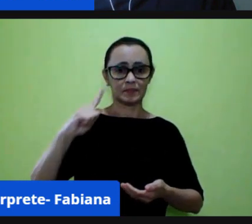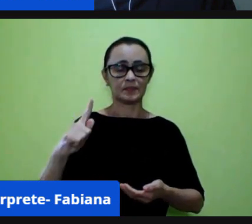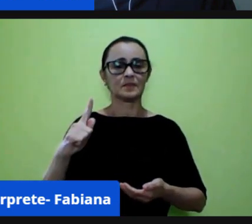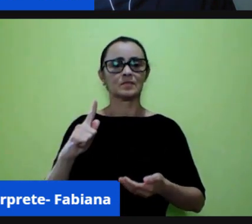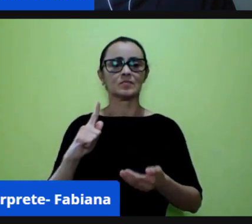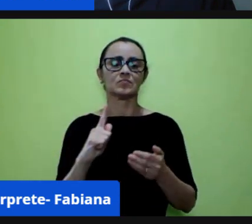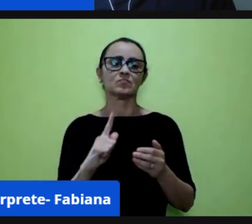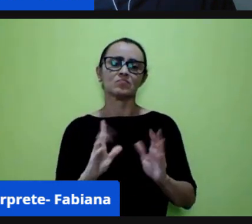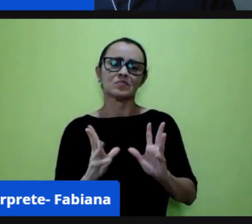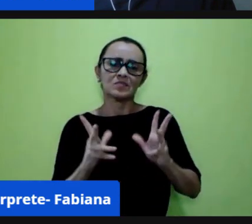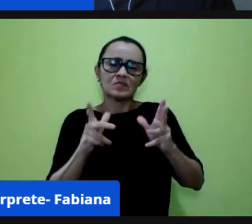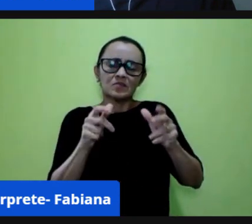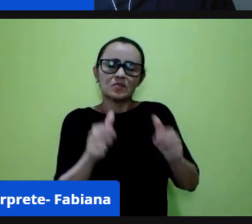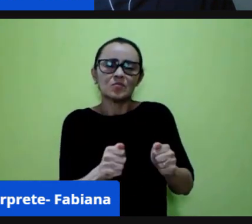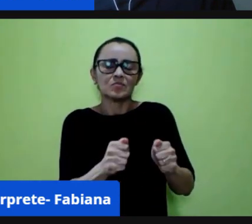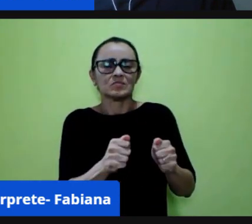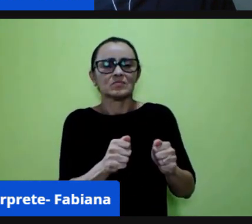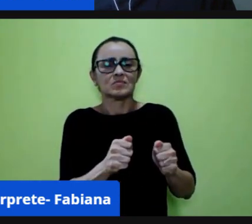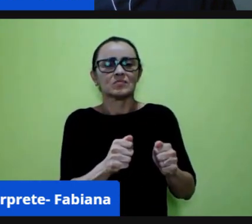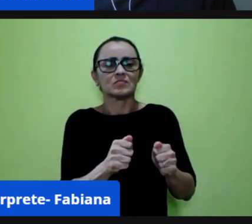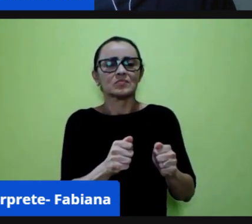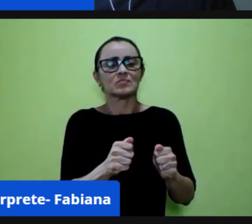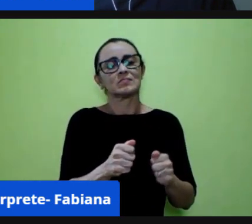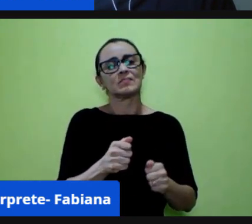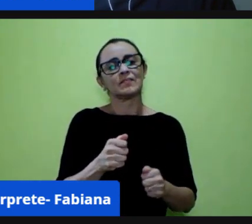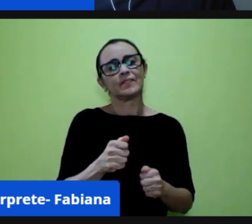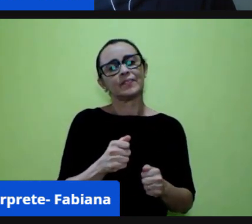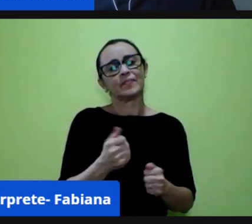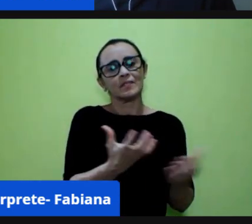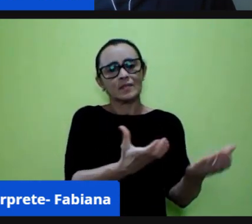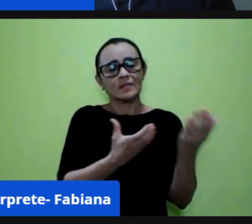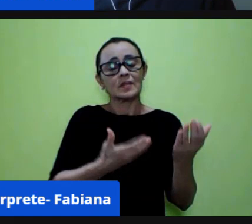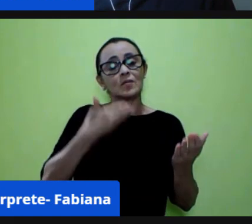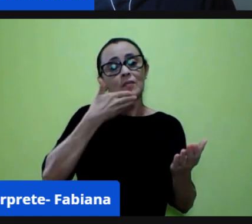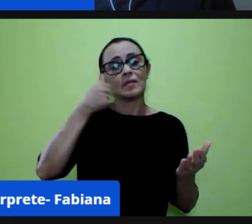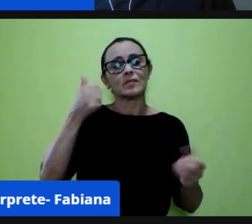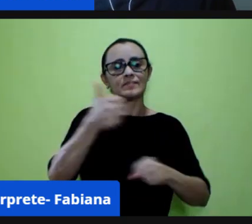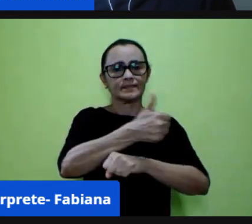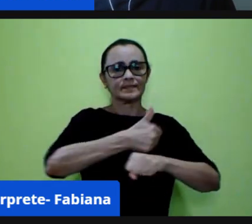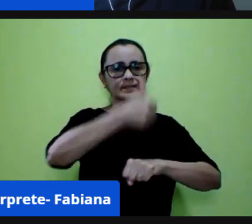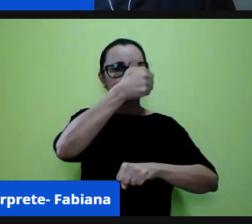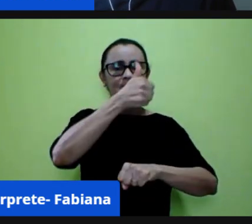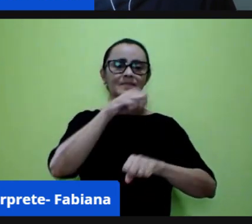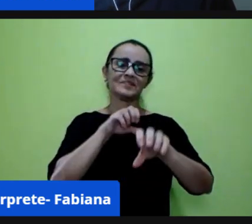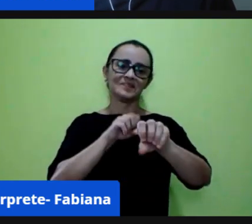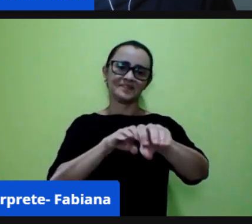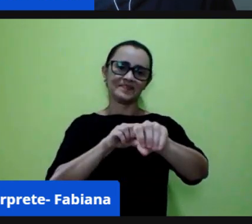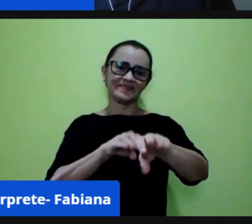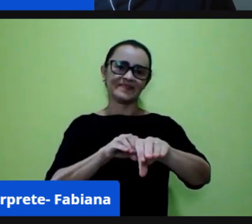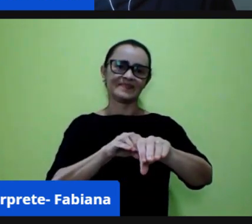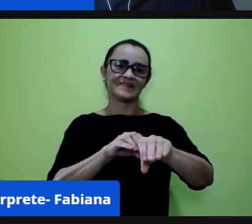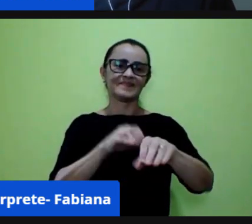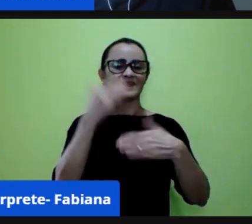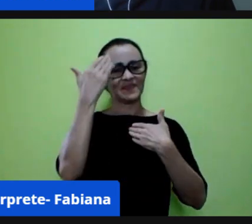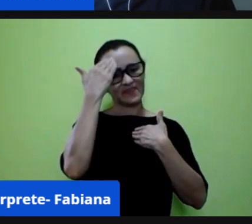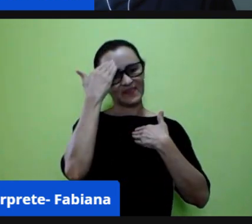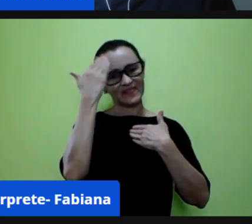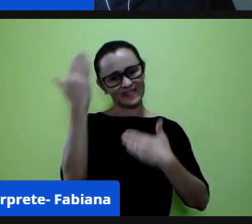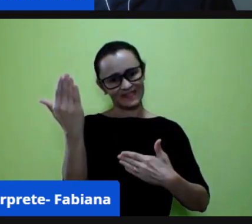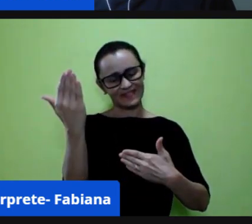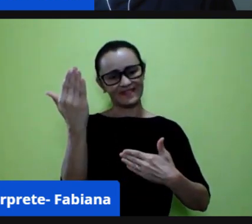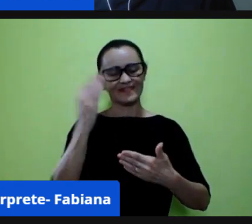preocupados buscando fazer o nosso melhor pela qualidade da nossa educação gratidão